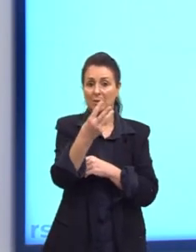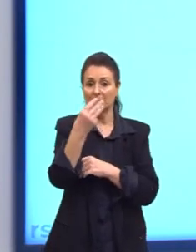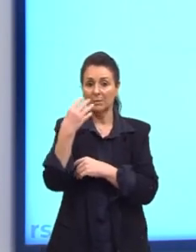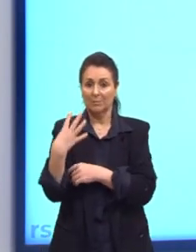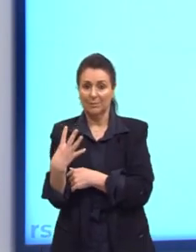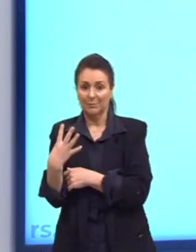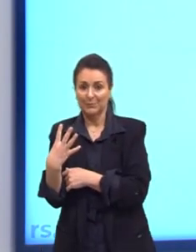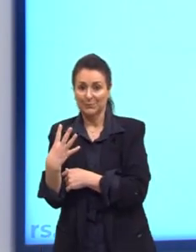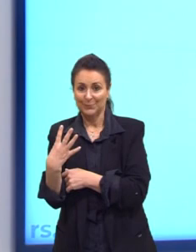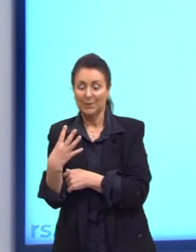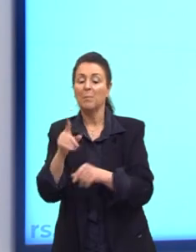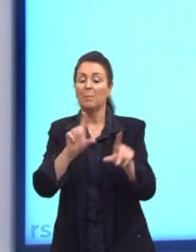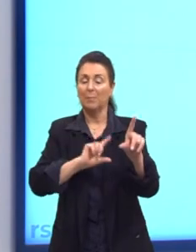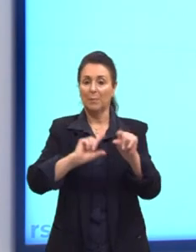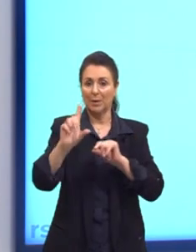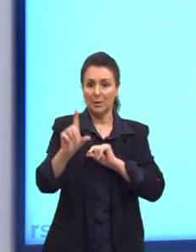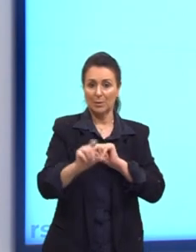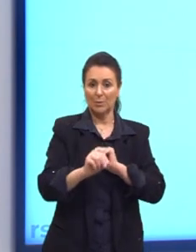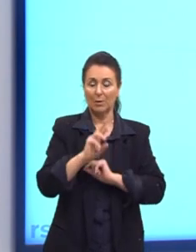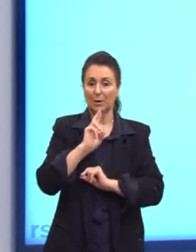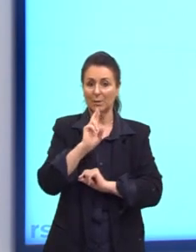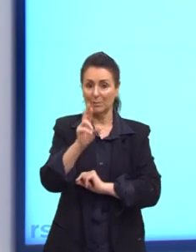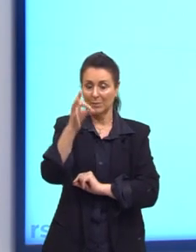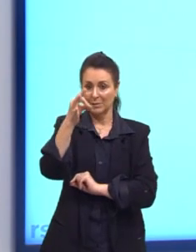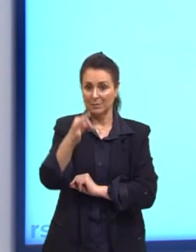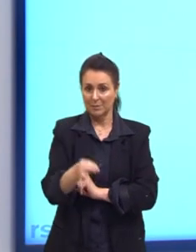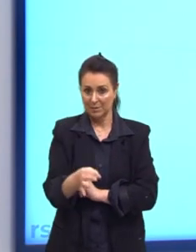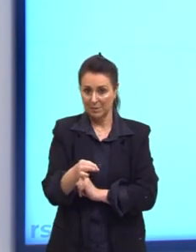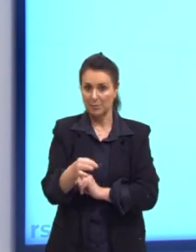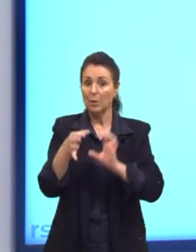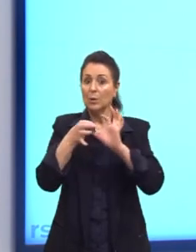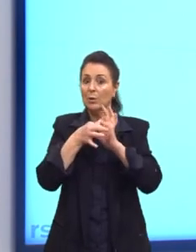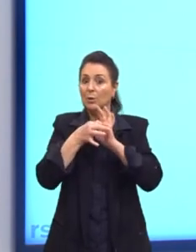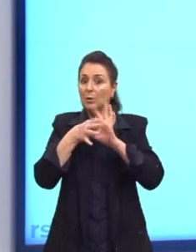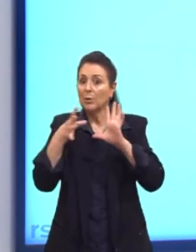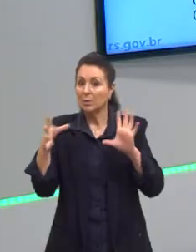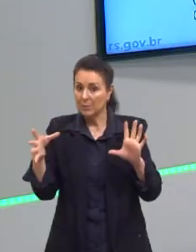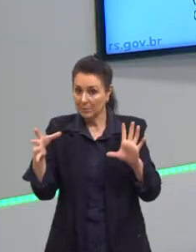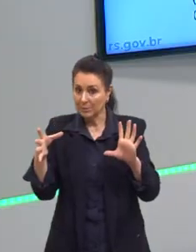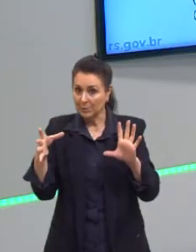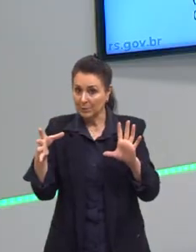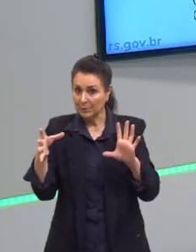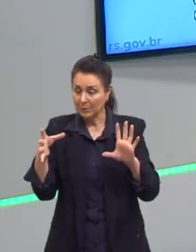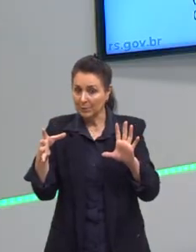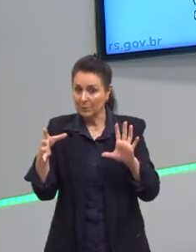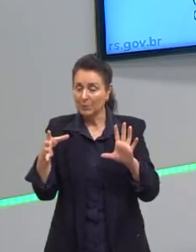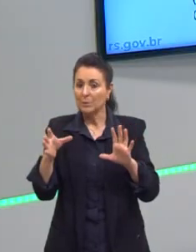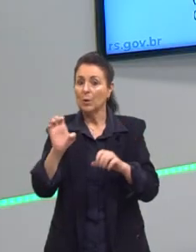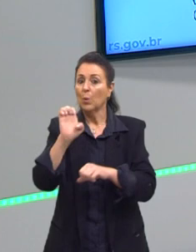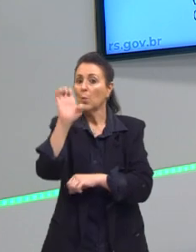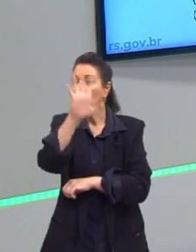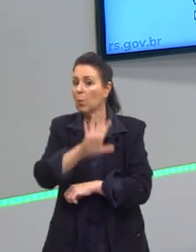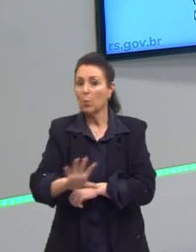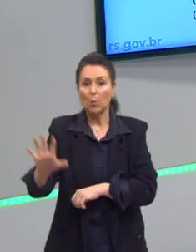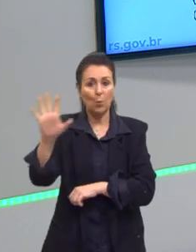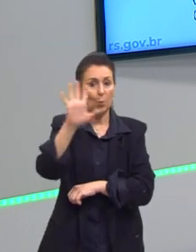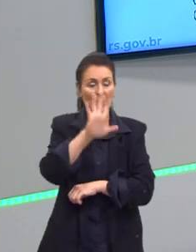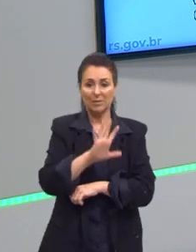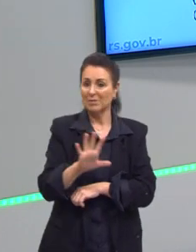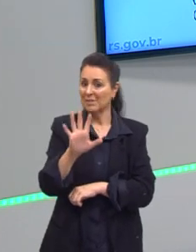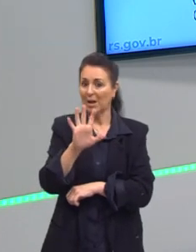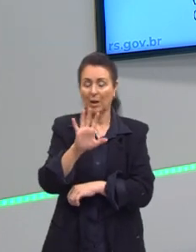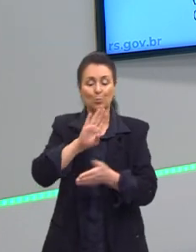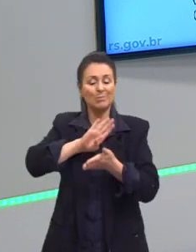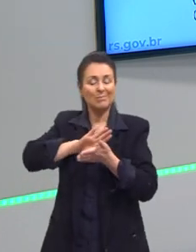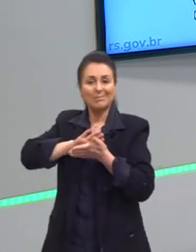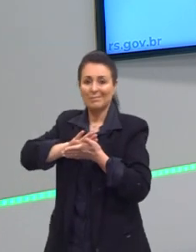a 4. Portanto, a alternativa D é a correta. No liberalismo, tinha bem claro isso. O Estado não é empresário. O Estado se